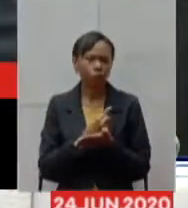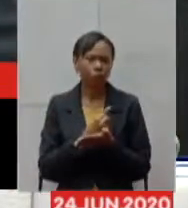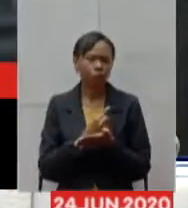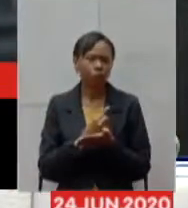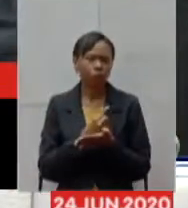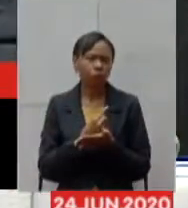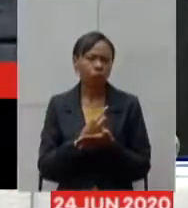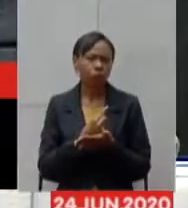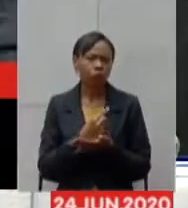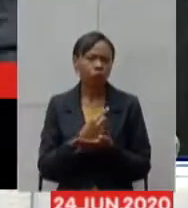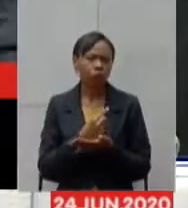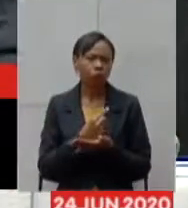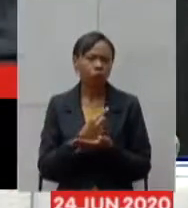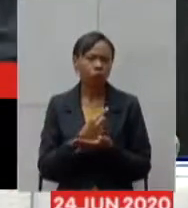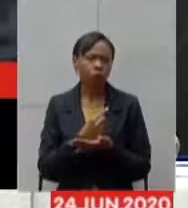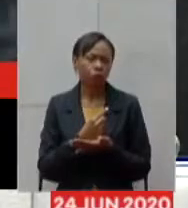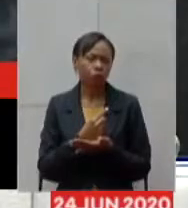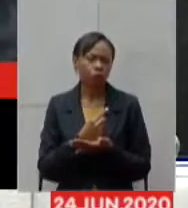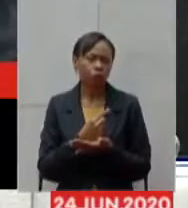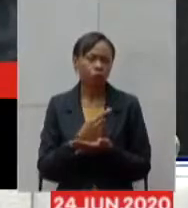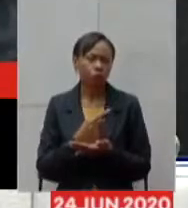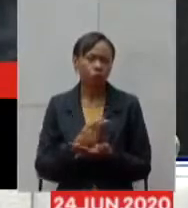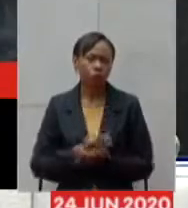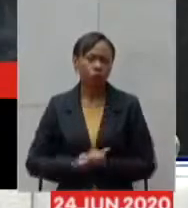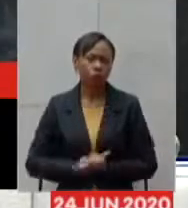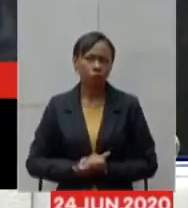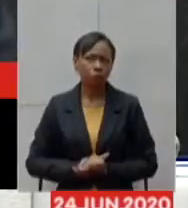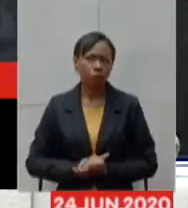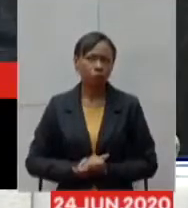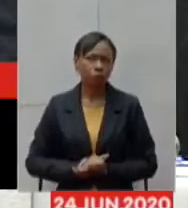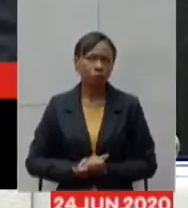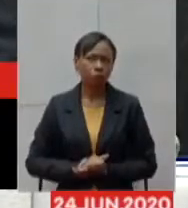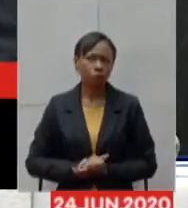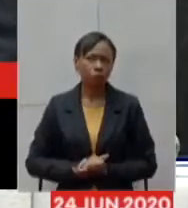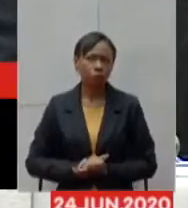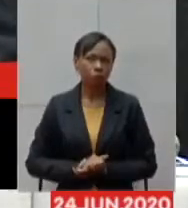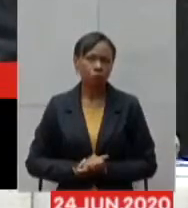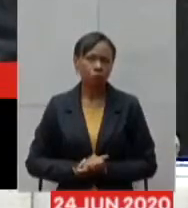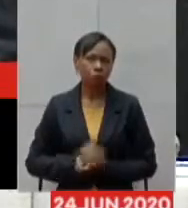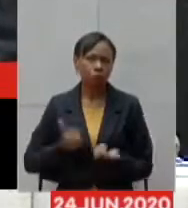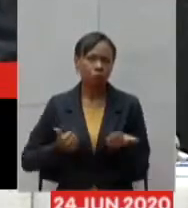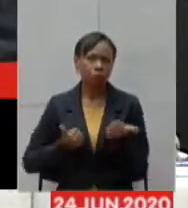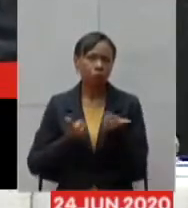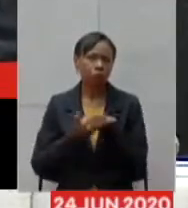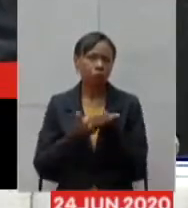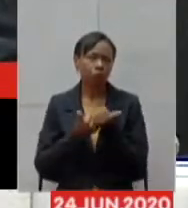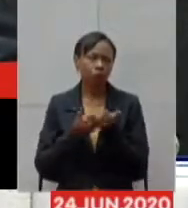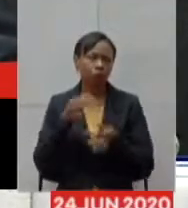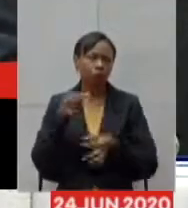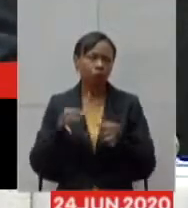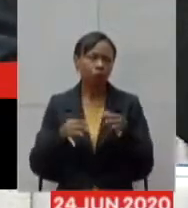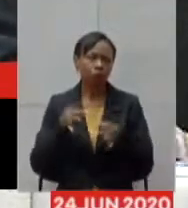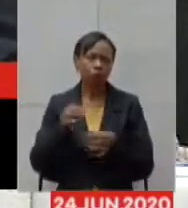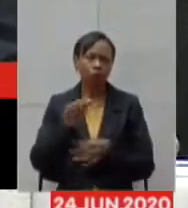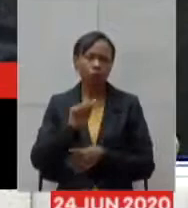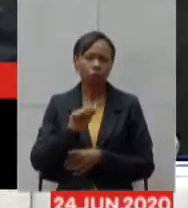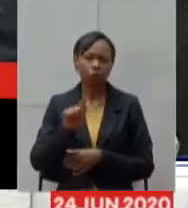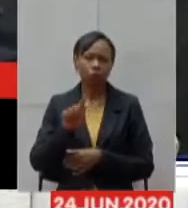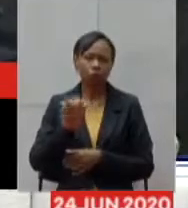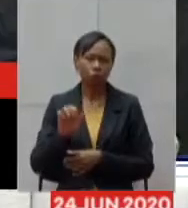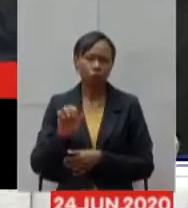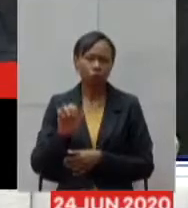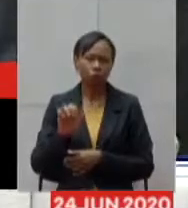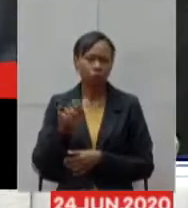estamos eu fiz uma consulta um pedido de consulta a assessoria jurídica nossa sobre a